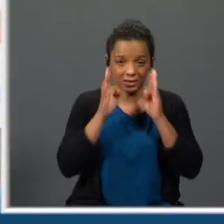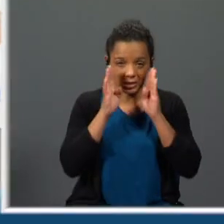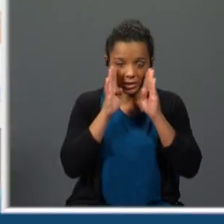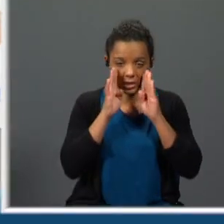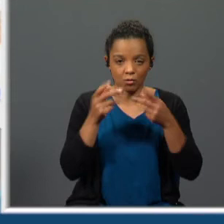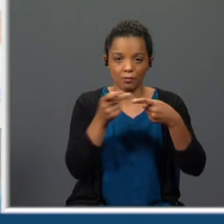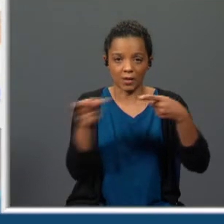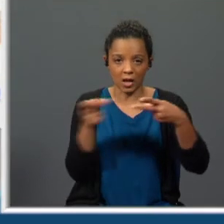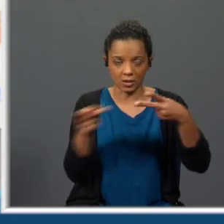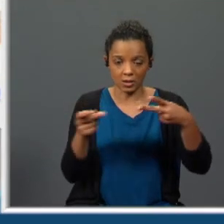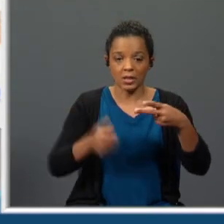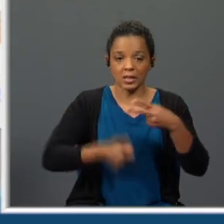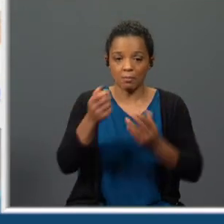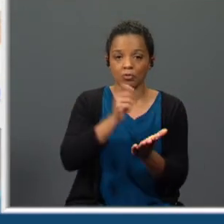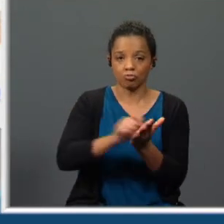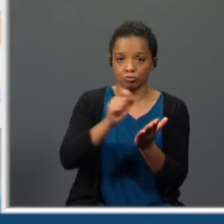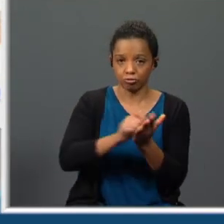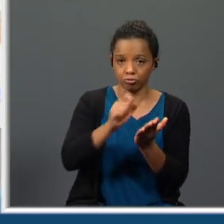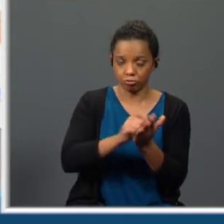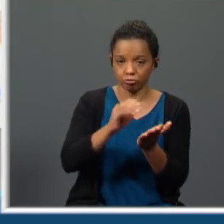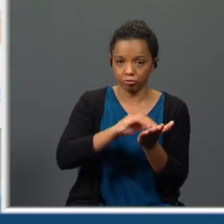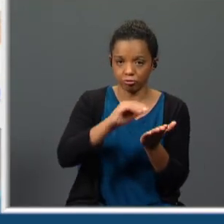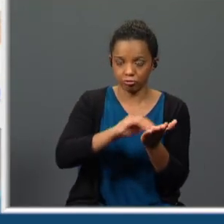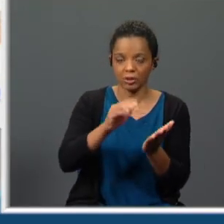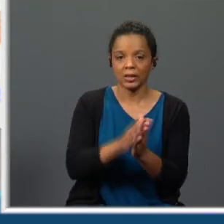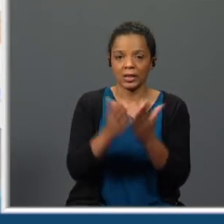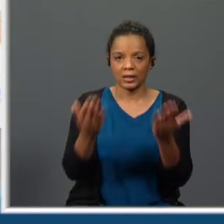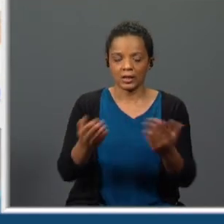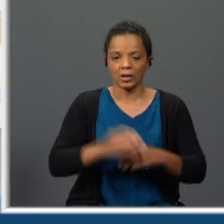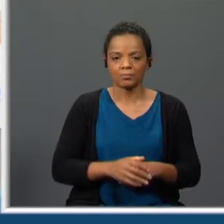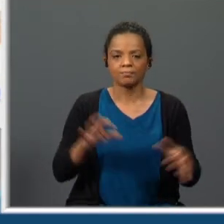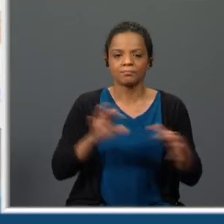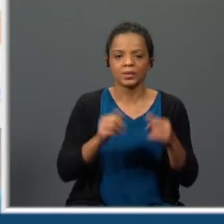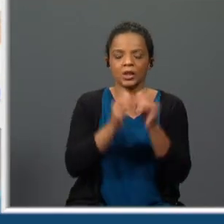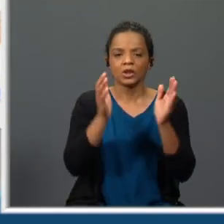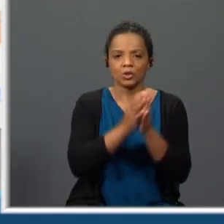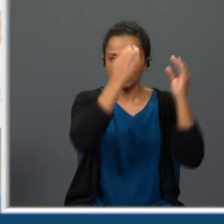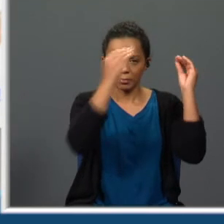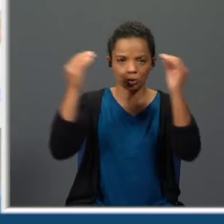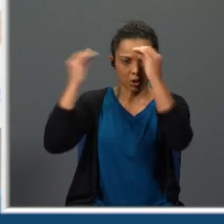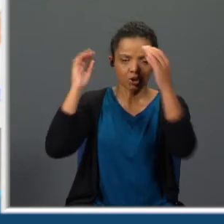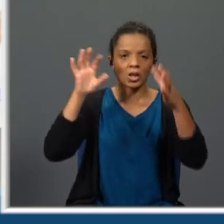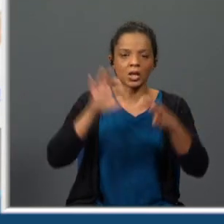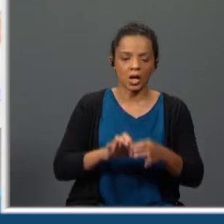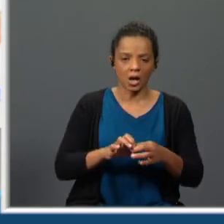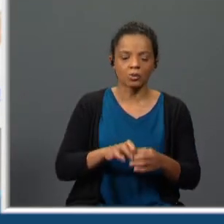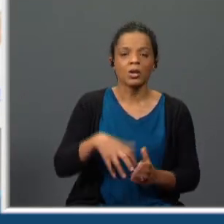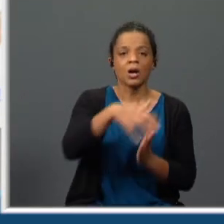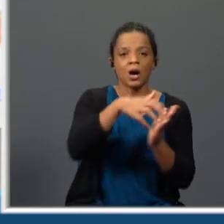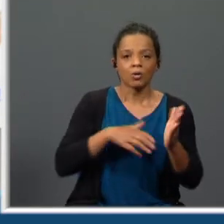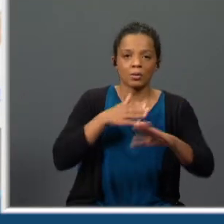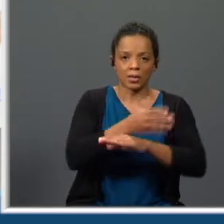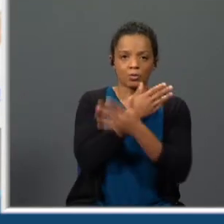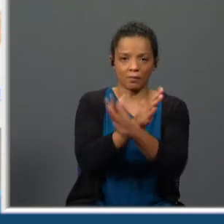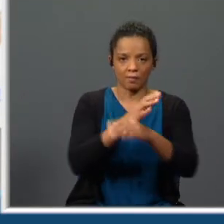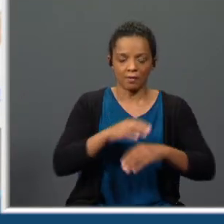esta afirmação e é bom que a registes no teu caderno e que se refere a todas as personagens do alto da barca do inferno nenhum deles